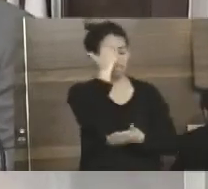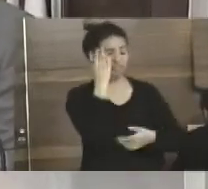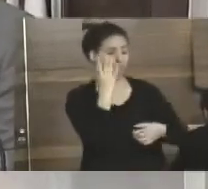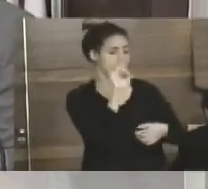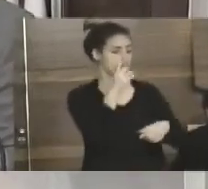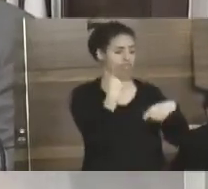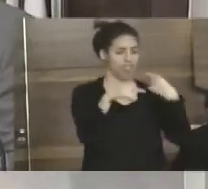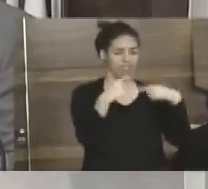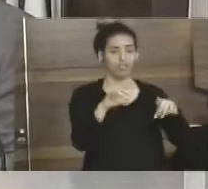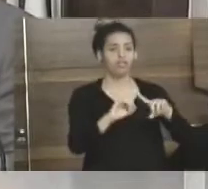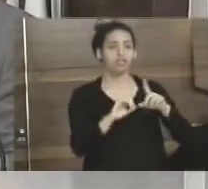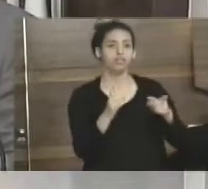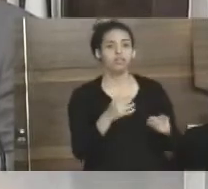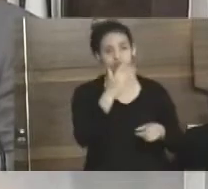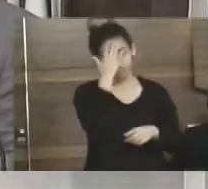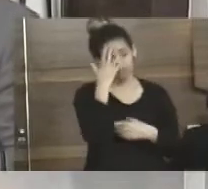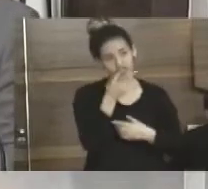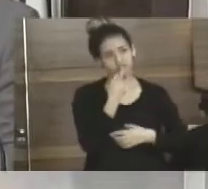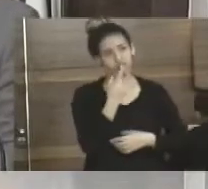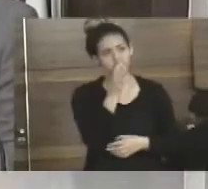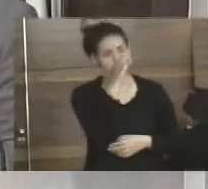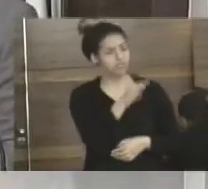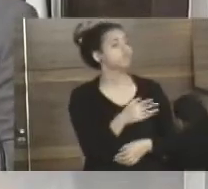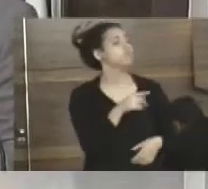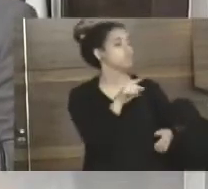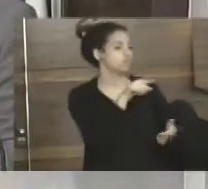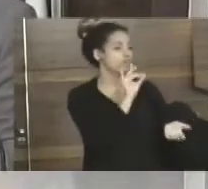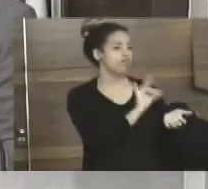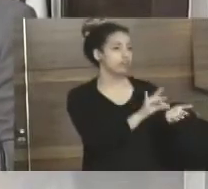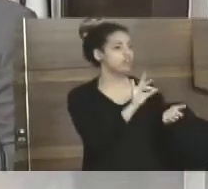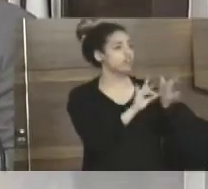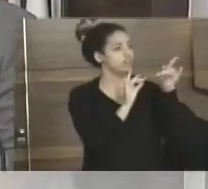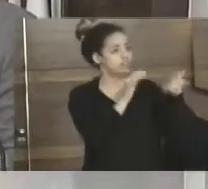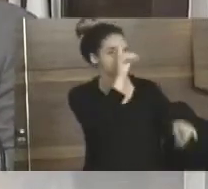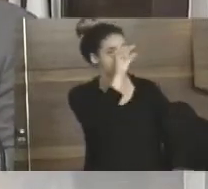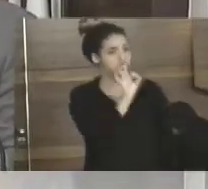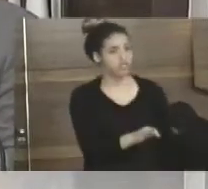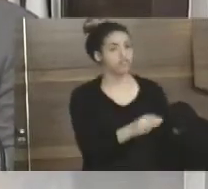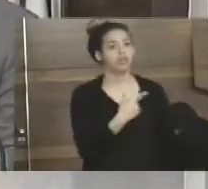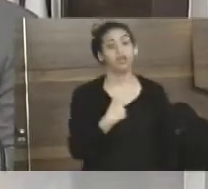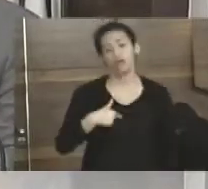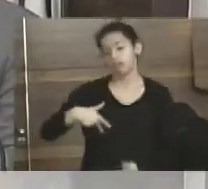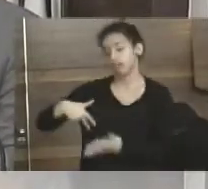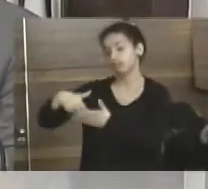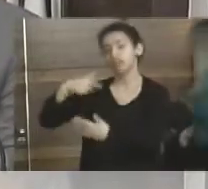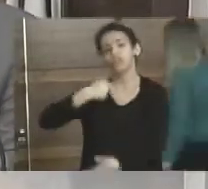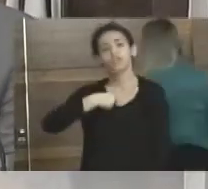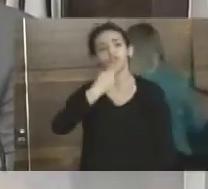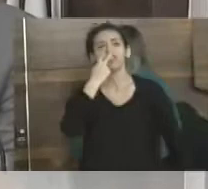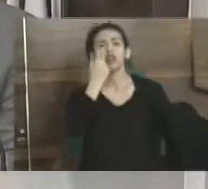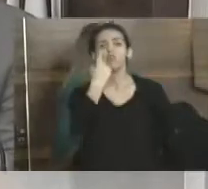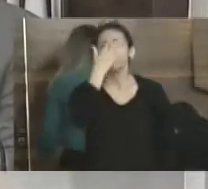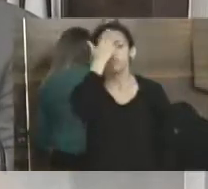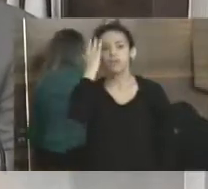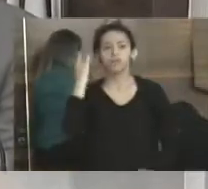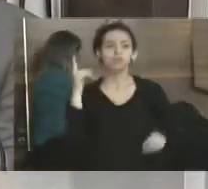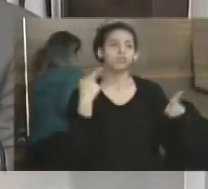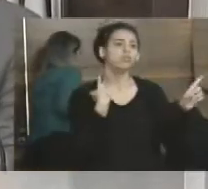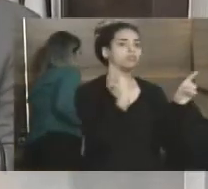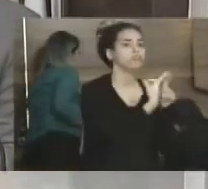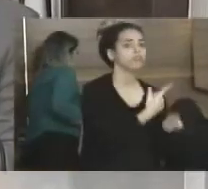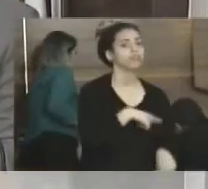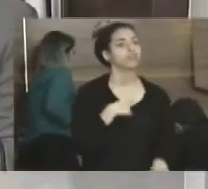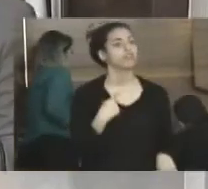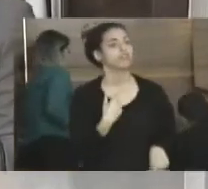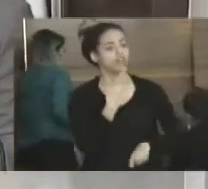não, mas daqueles que realmente têm alguma coisa na cabeça, falar, você tem razão. E chegar aqui e falar, eu conversei com o senhor fulano de tal lugar, tem uma ideia maravilhosa, o fulano, vamos brigar, vamos lutar